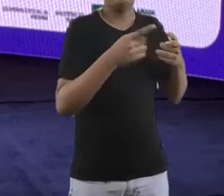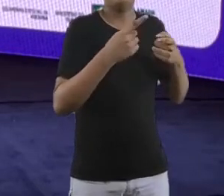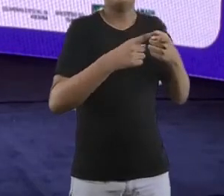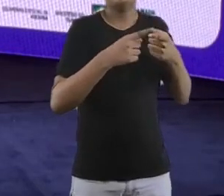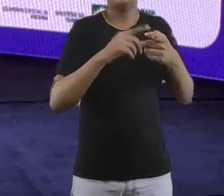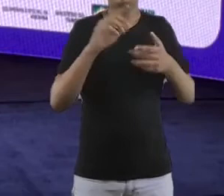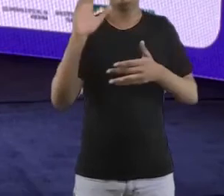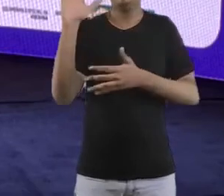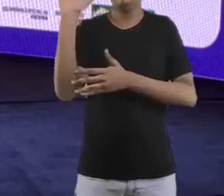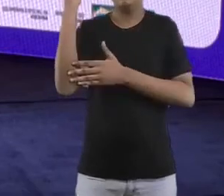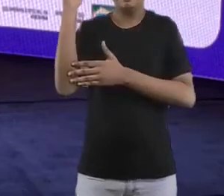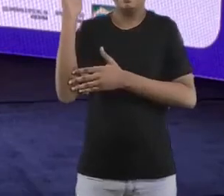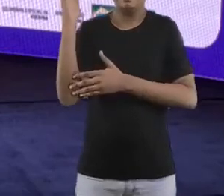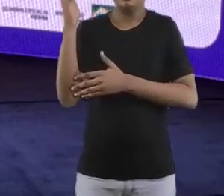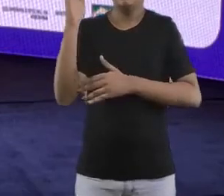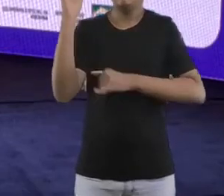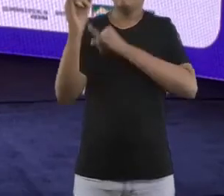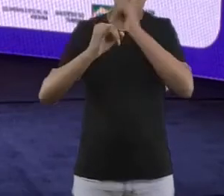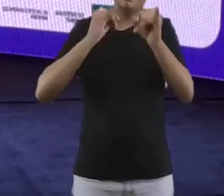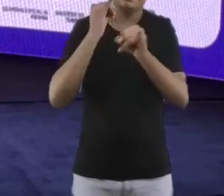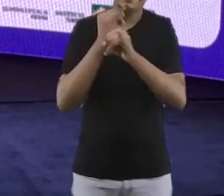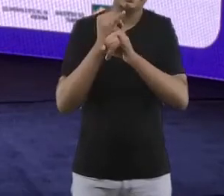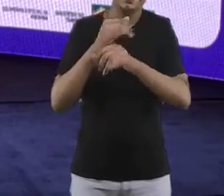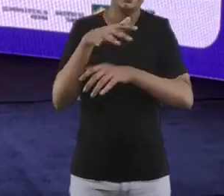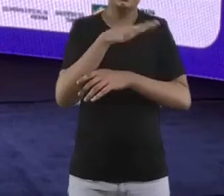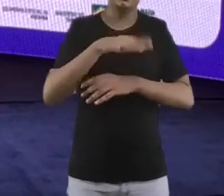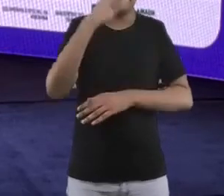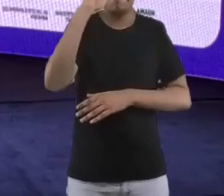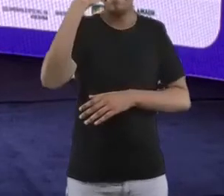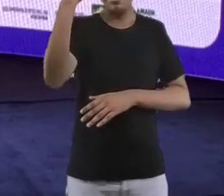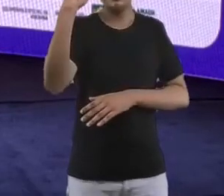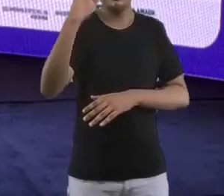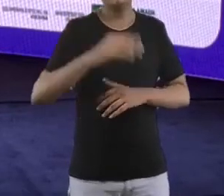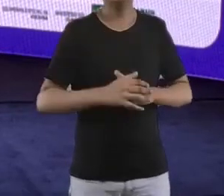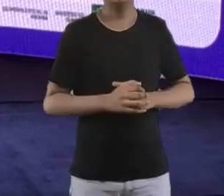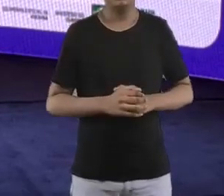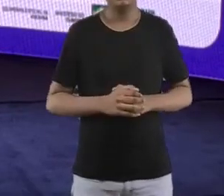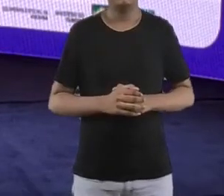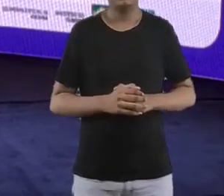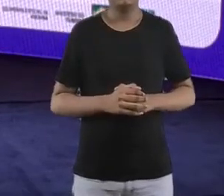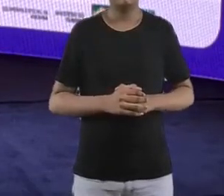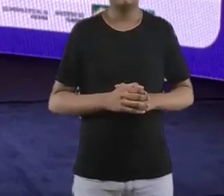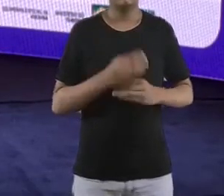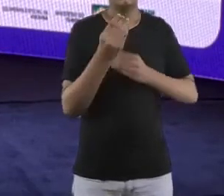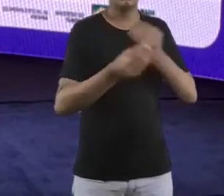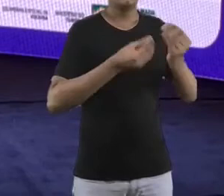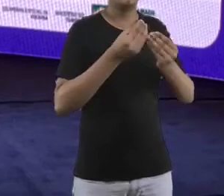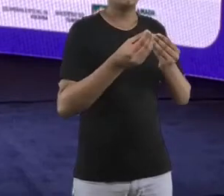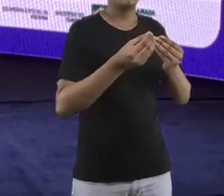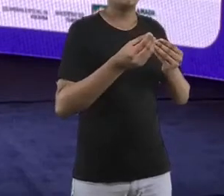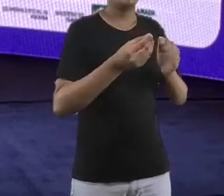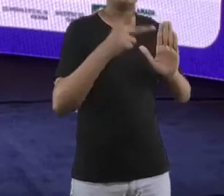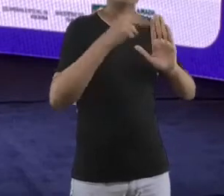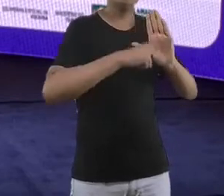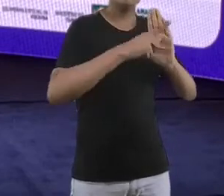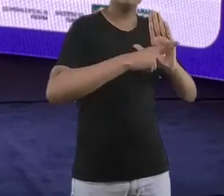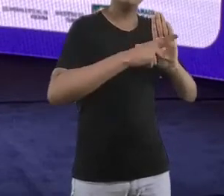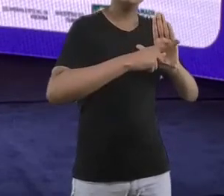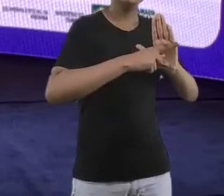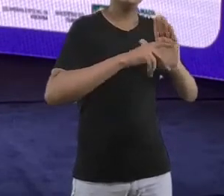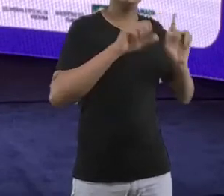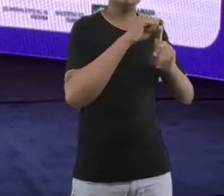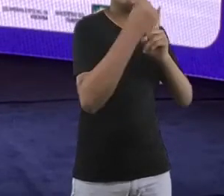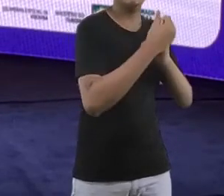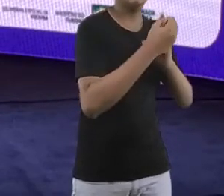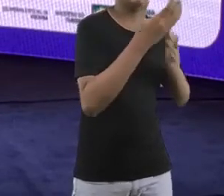Como a Ambev articulou a mensuração, KPIs, que no final do dia não deixam os projetos sociais vulneráveis e perderem investimento ao passar pelo